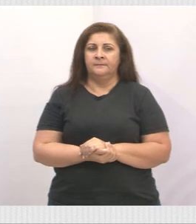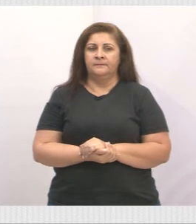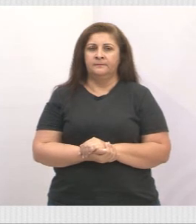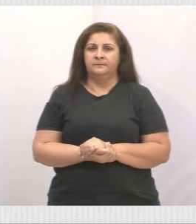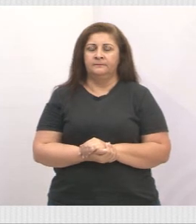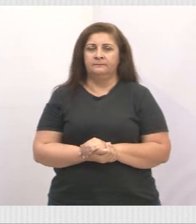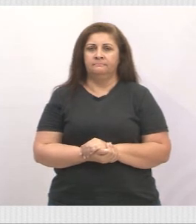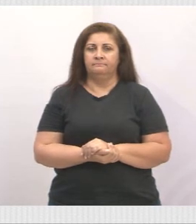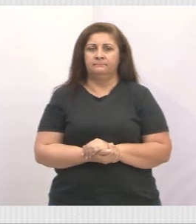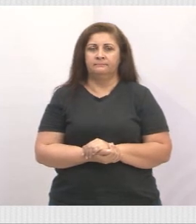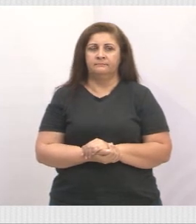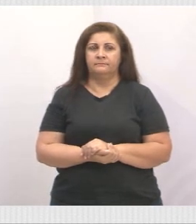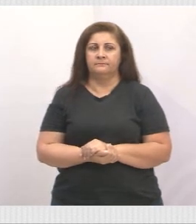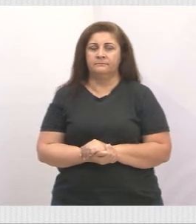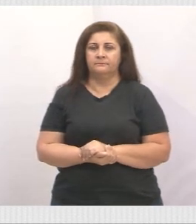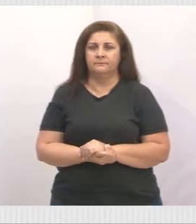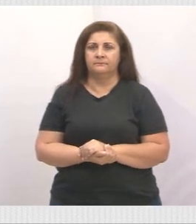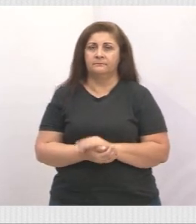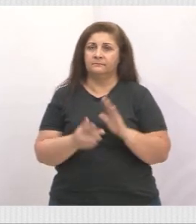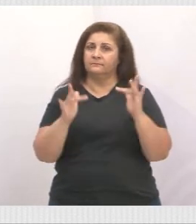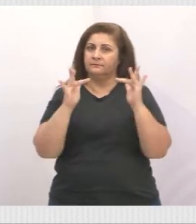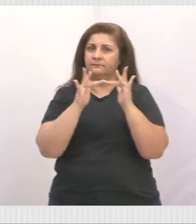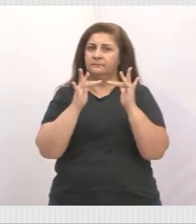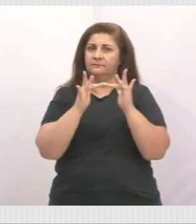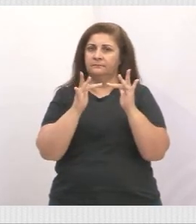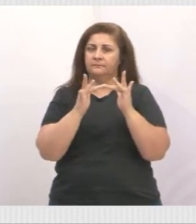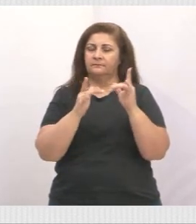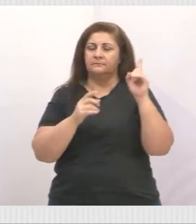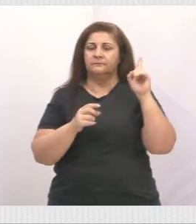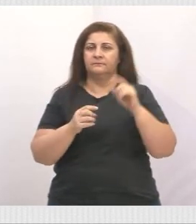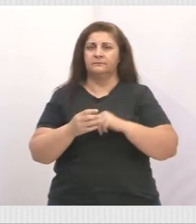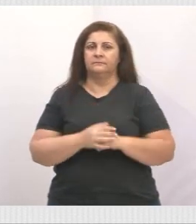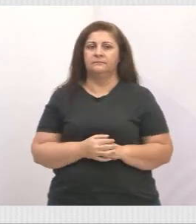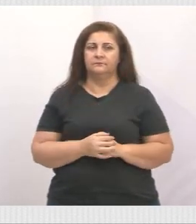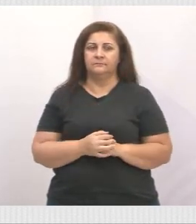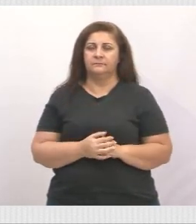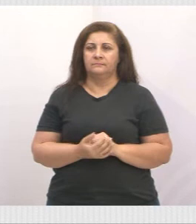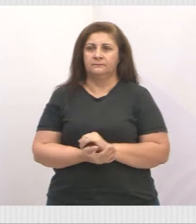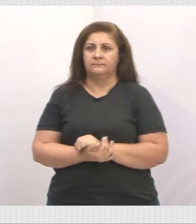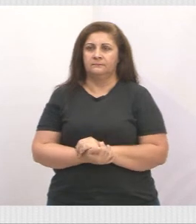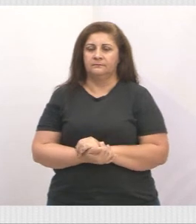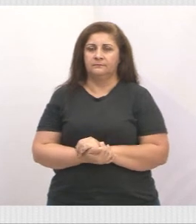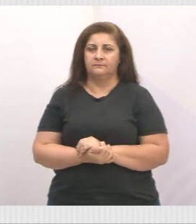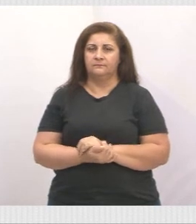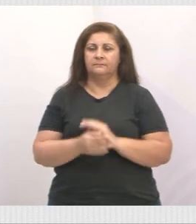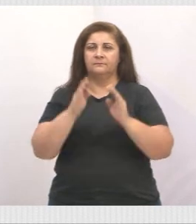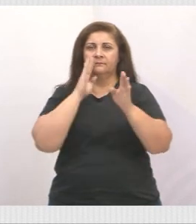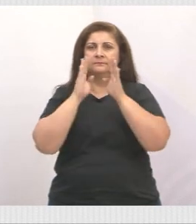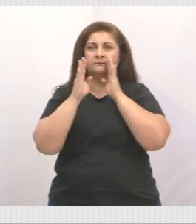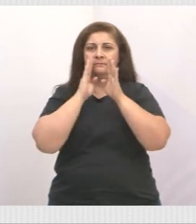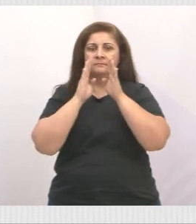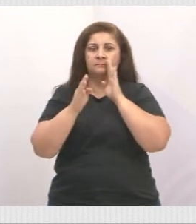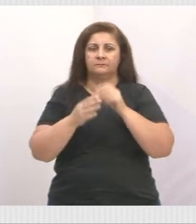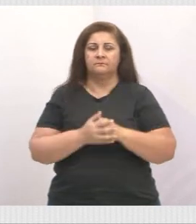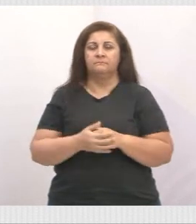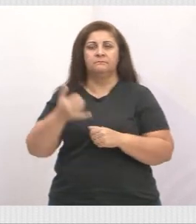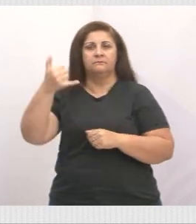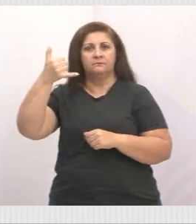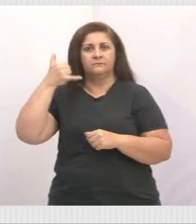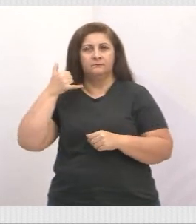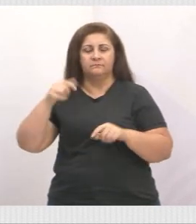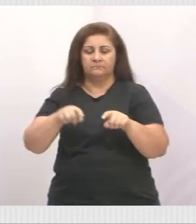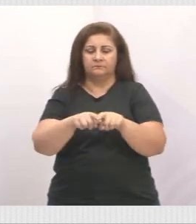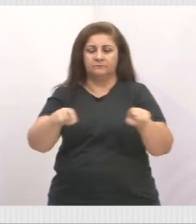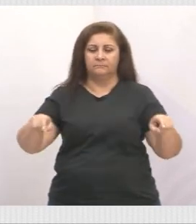Pode pôr meus contatos, por favor. Tá aí meus contatos. Vereador Paulinho do Esporte, meu Facebook, meu telefone, nosso